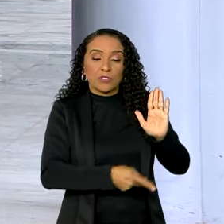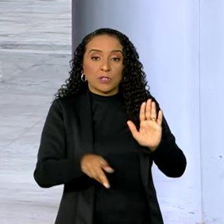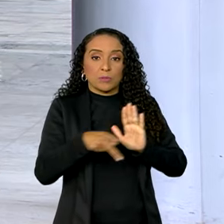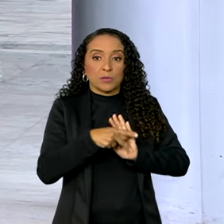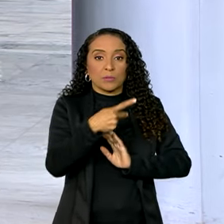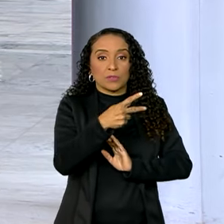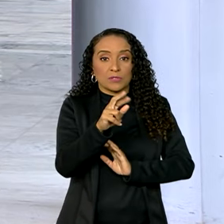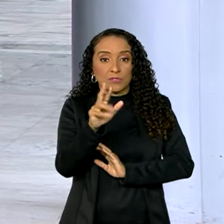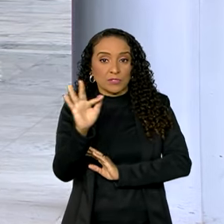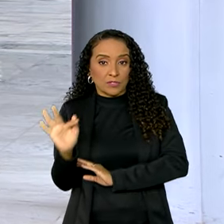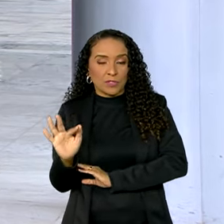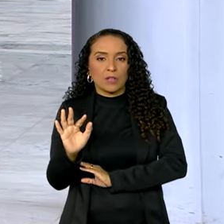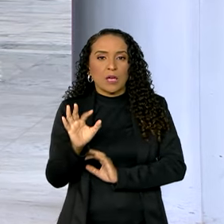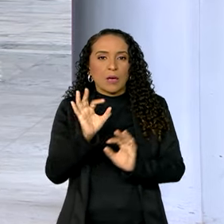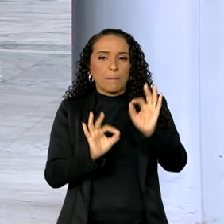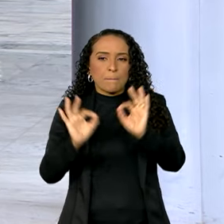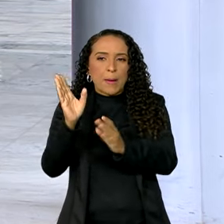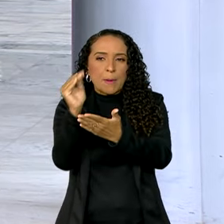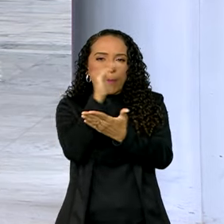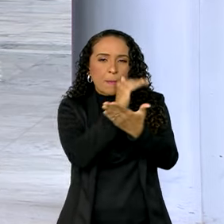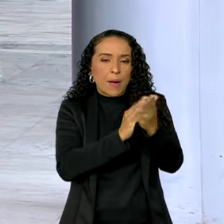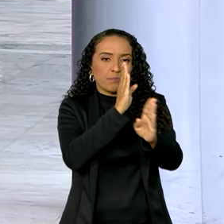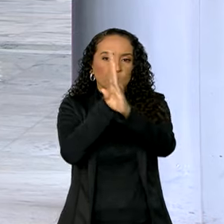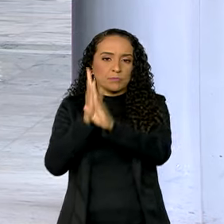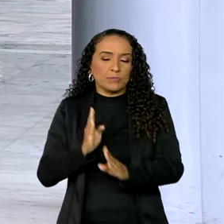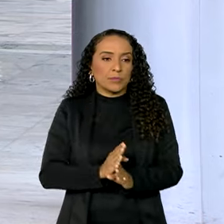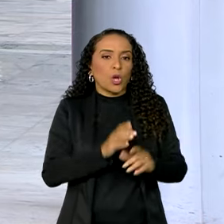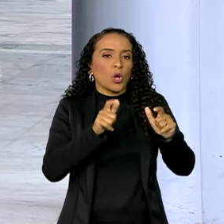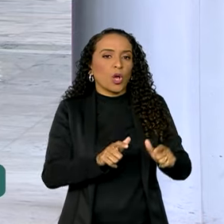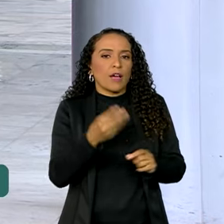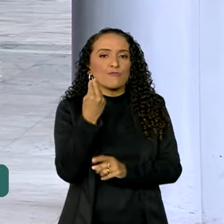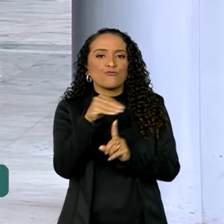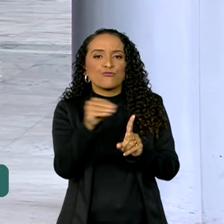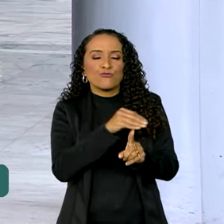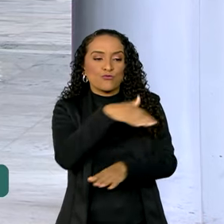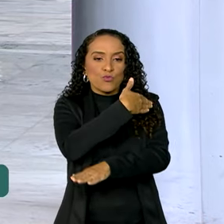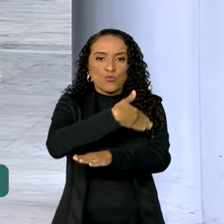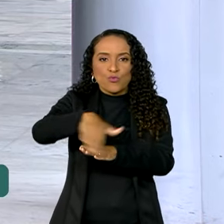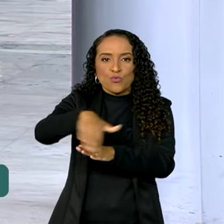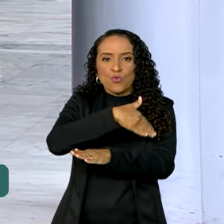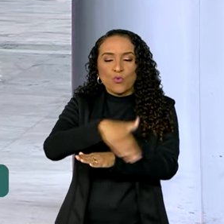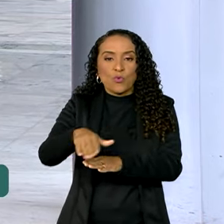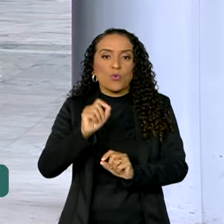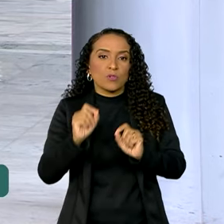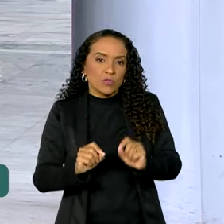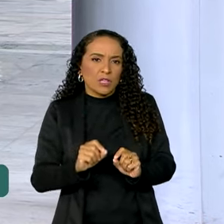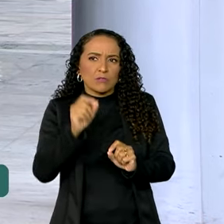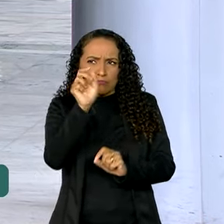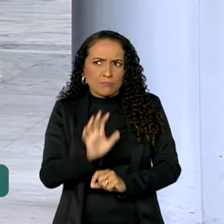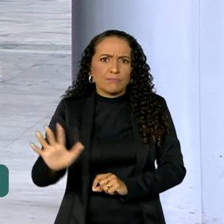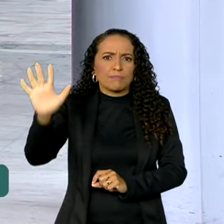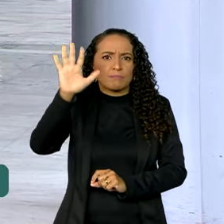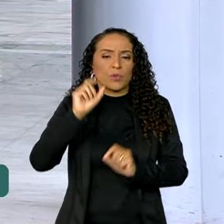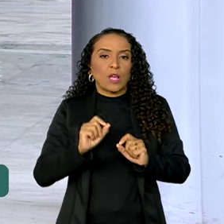Rodoviária Federal mapeou 17 mil pontos vulneráveis nas estradas, nas rodovias de todo